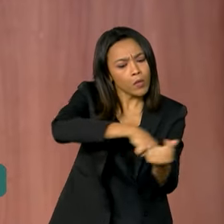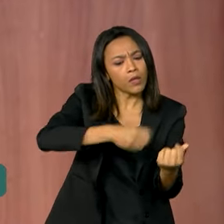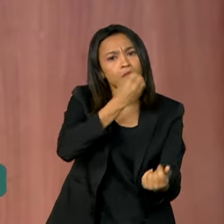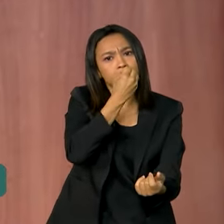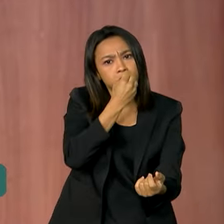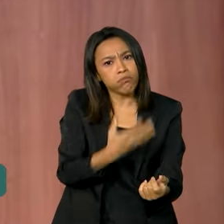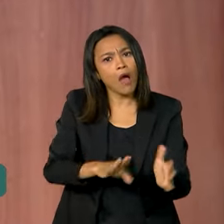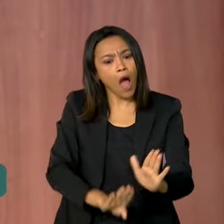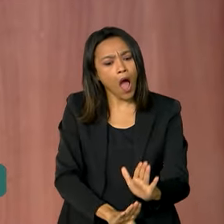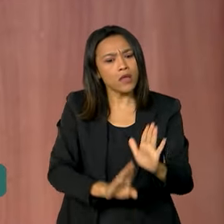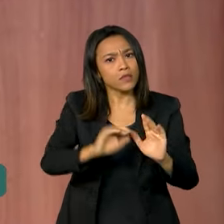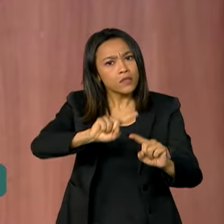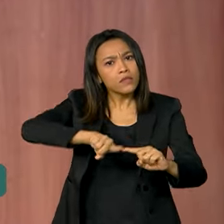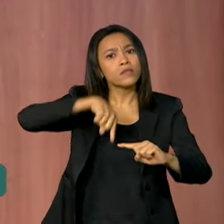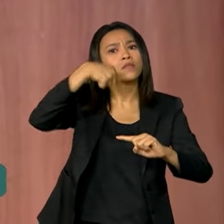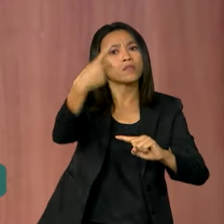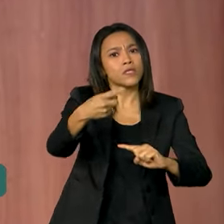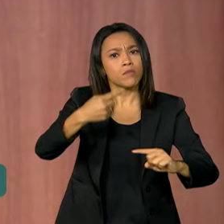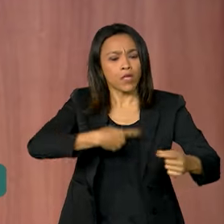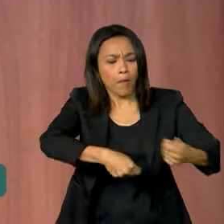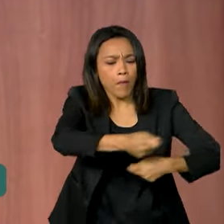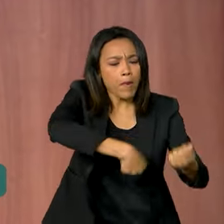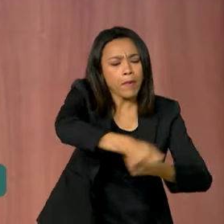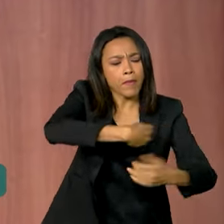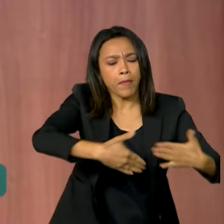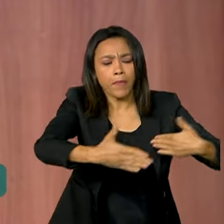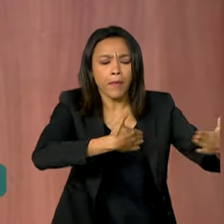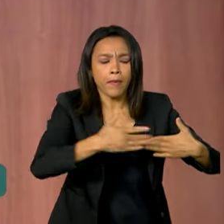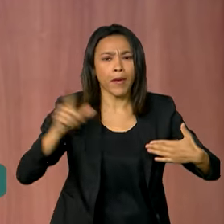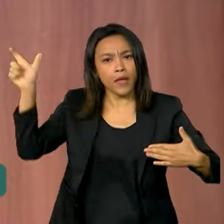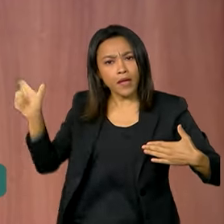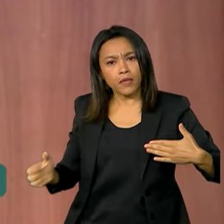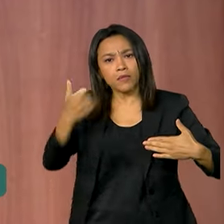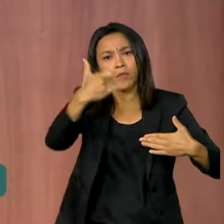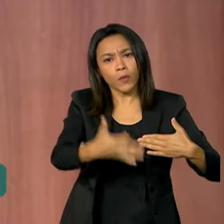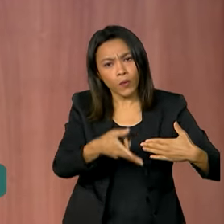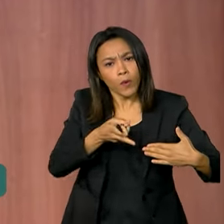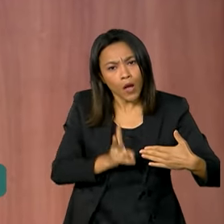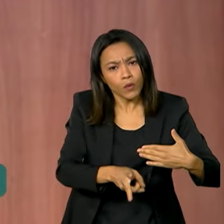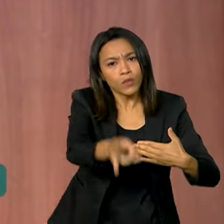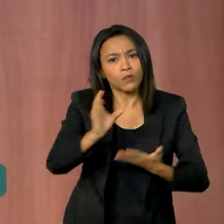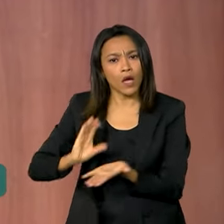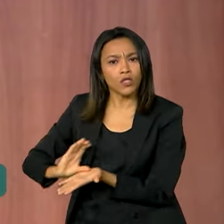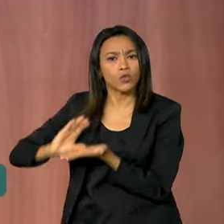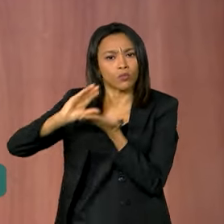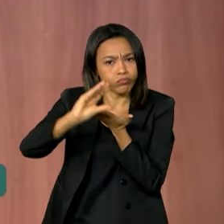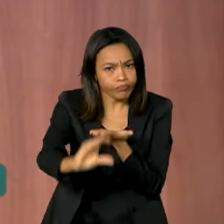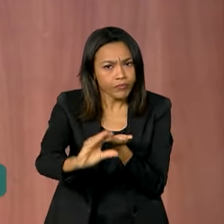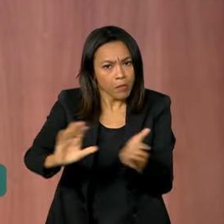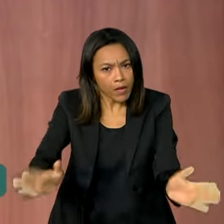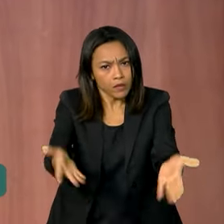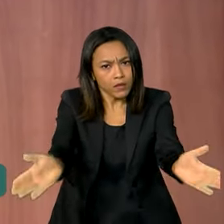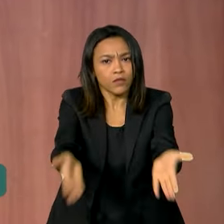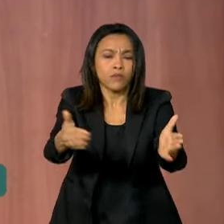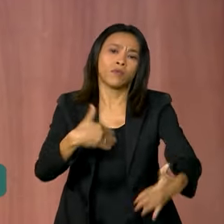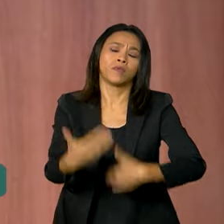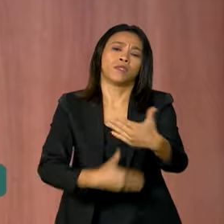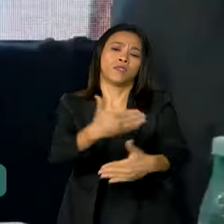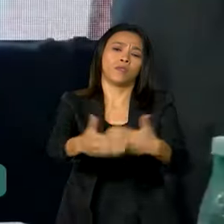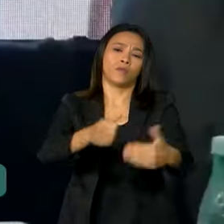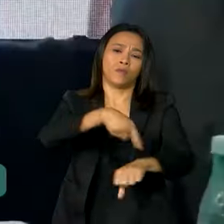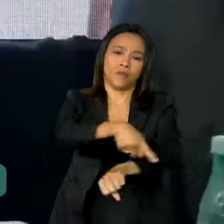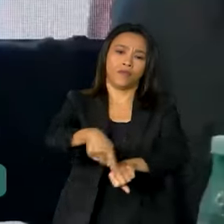previsões de mercado. Ele destacou a importância da continuidade dos investimentos públicos para o crescimento do país.